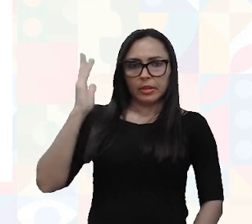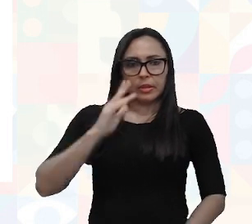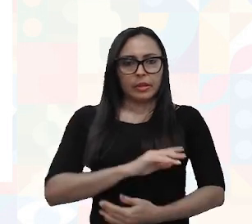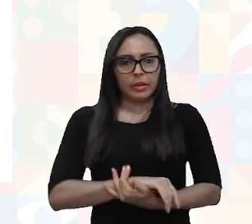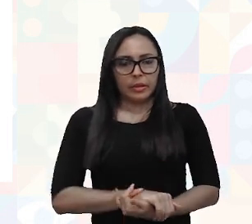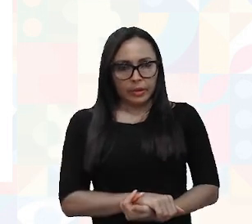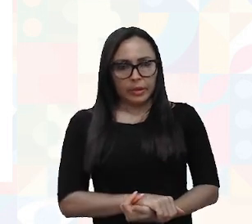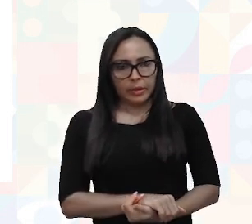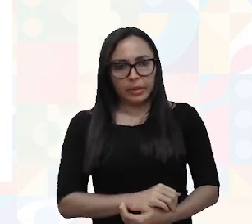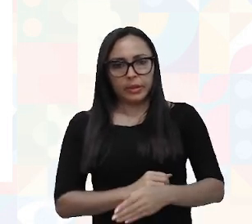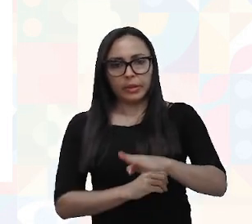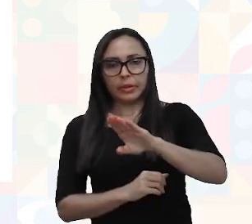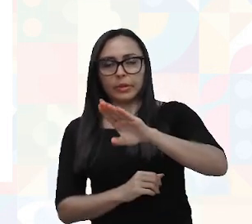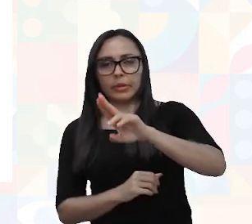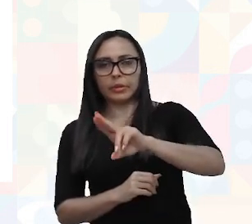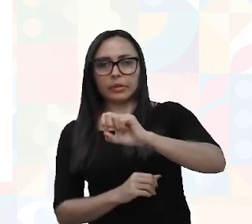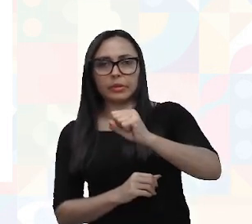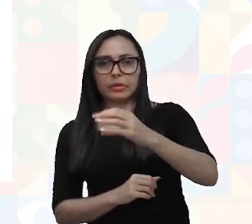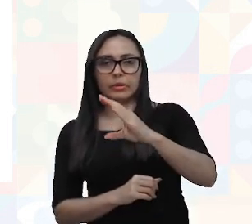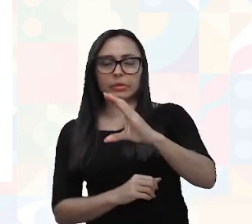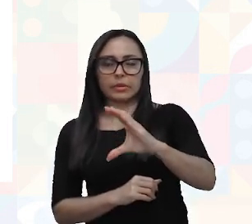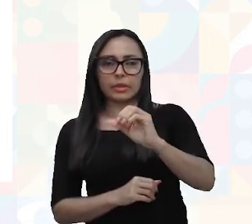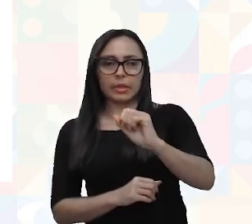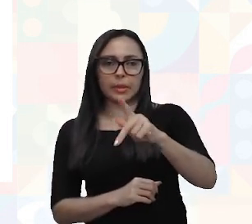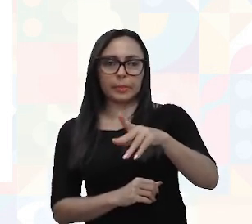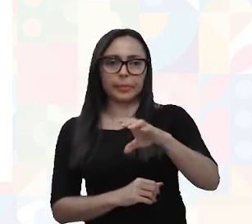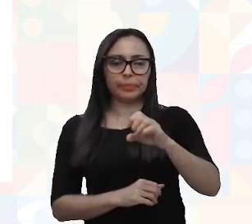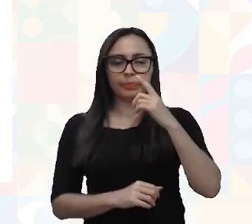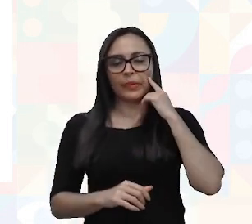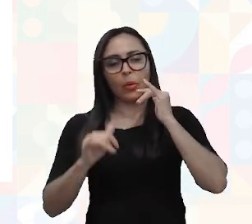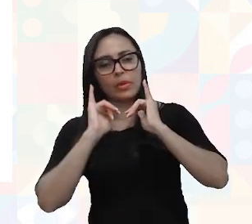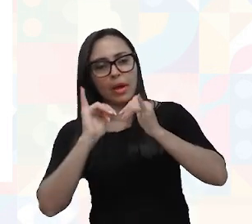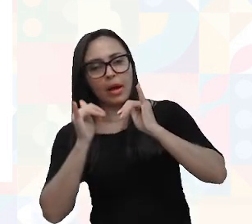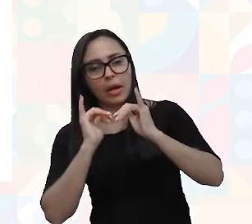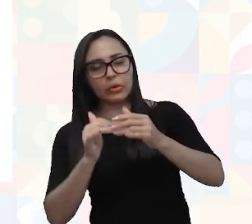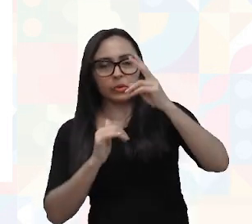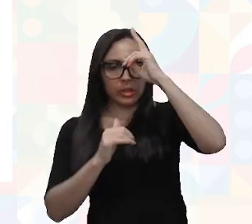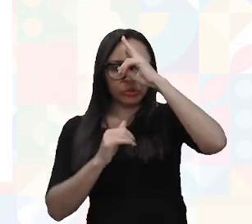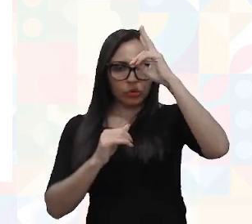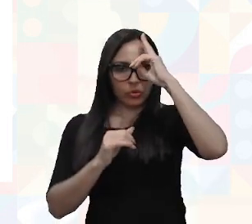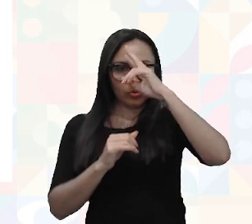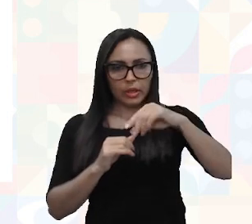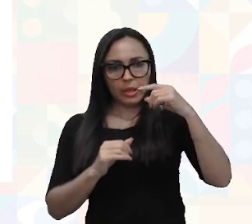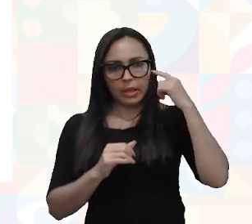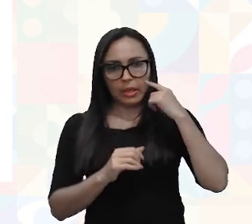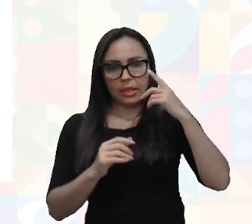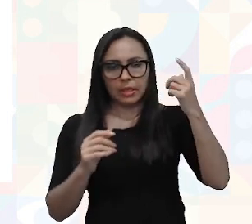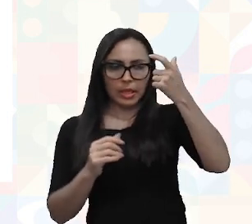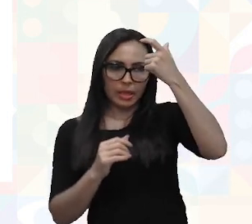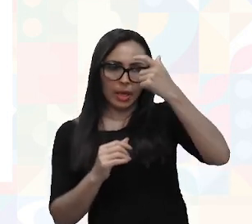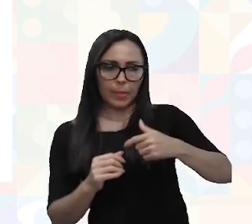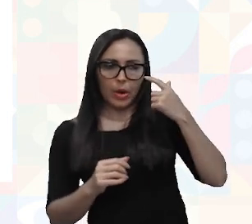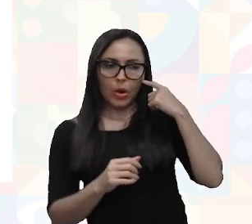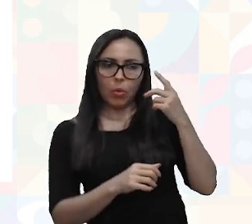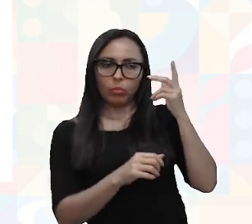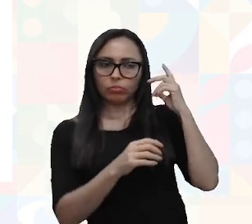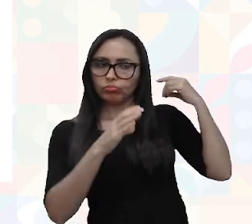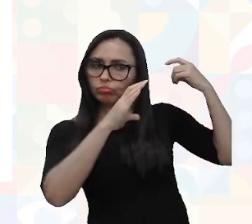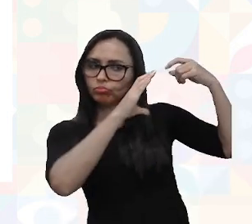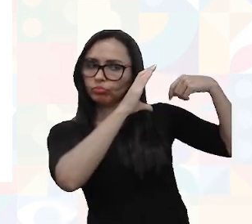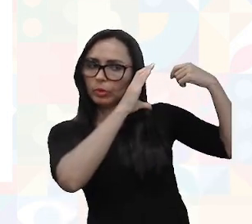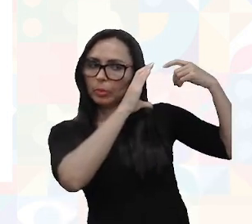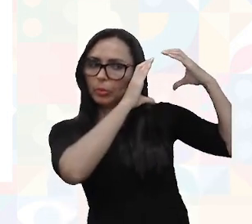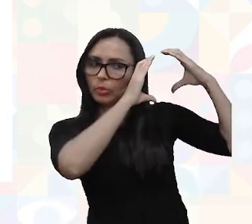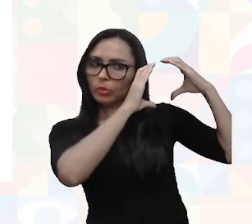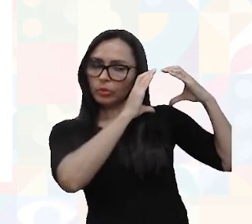né, Buscapé é o narrador da história, tem mãos, Tem, e nas mãos uma câmera fotográfica profissional, é negro, tem